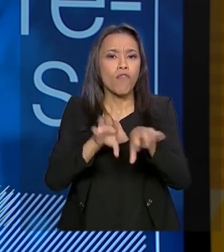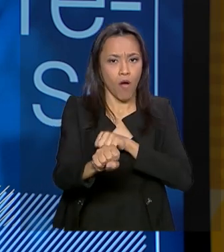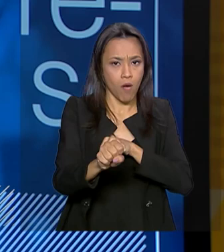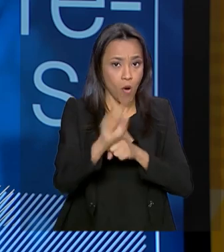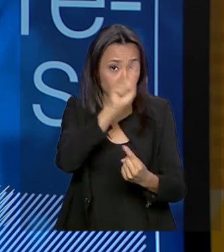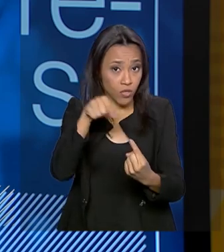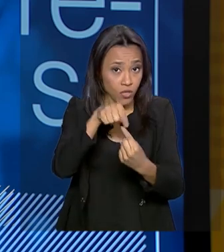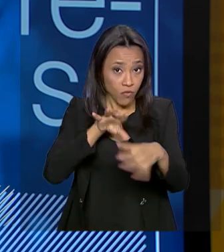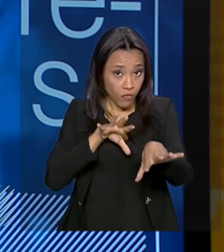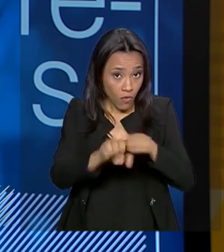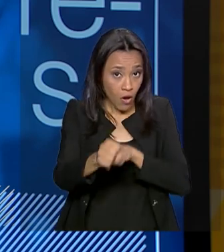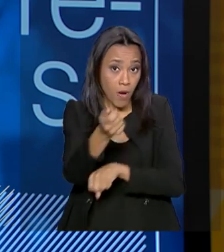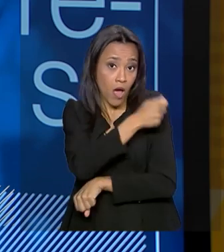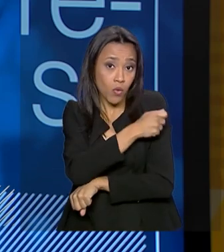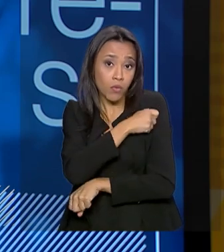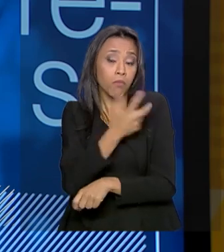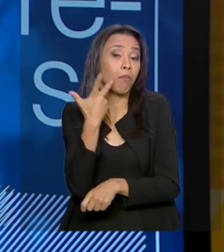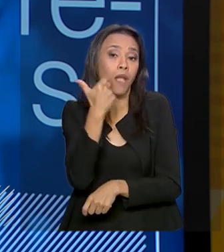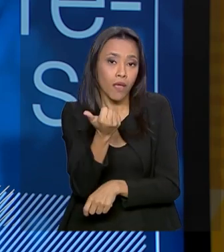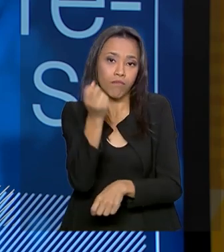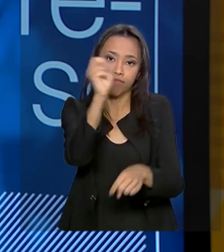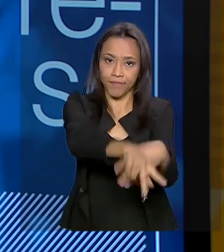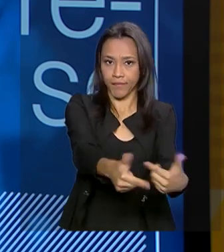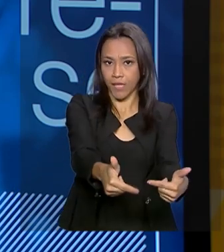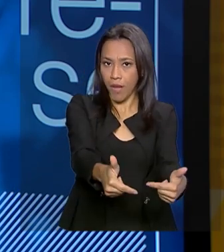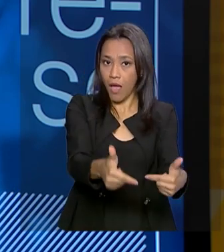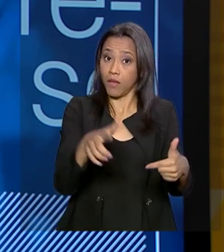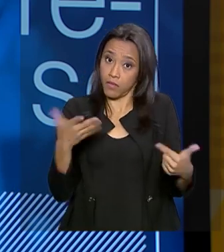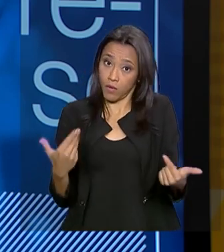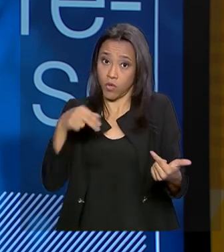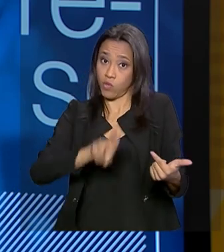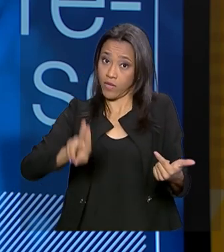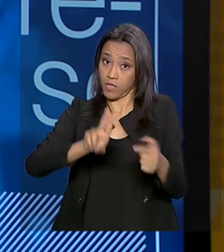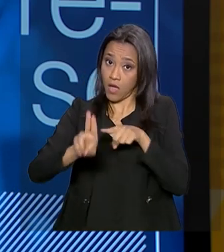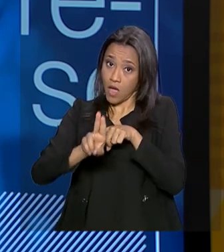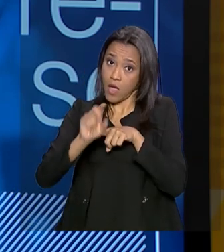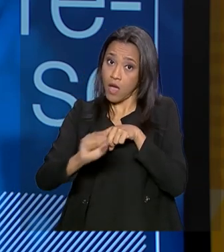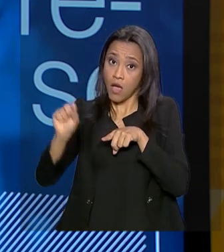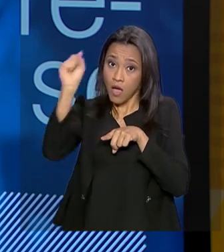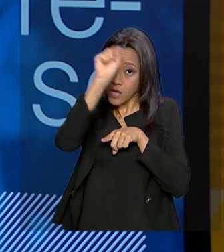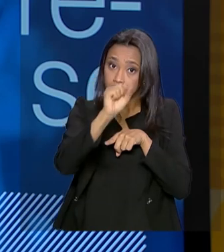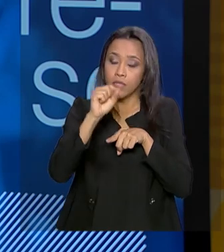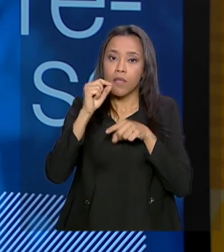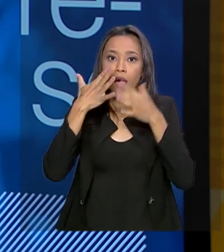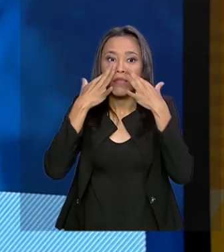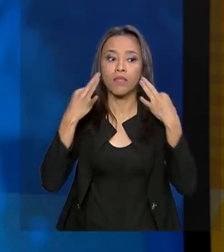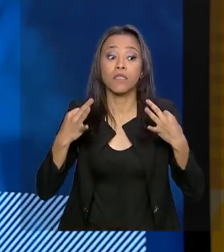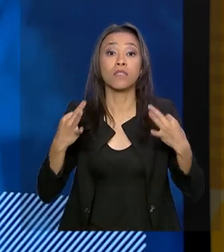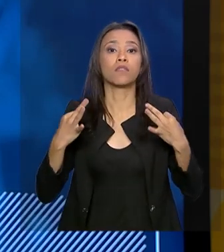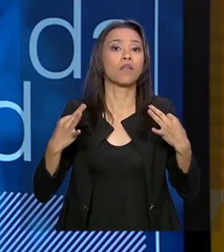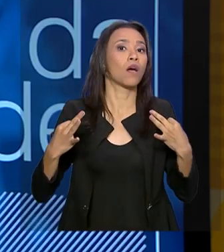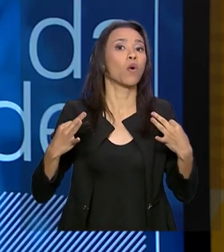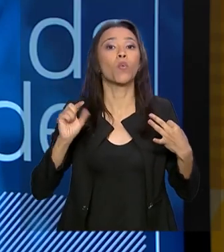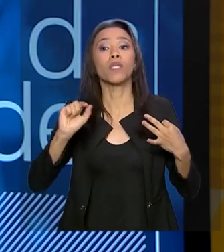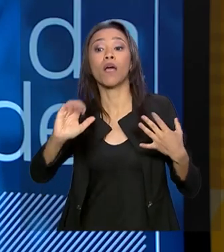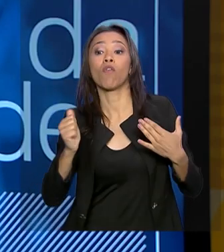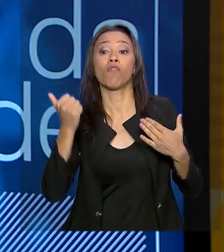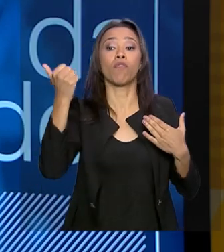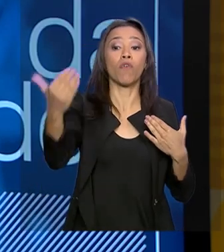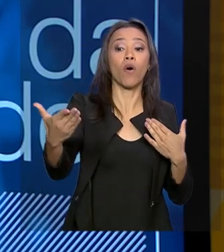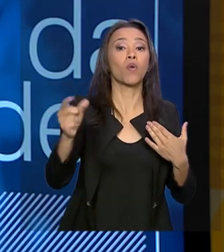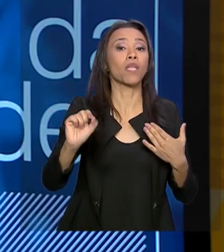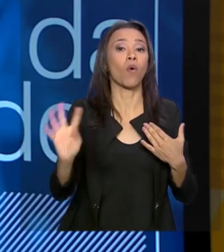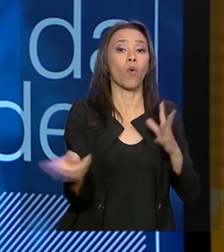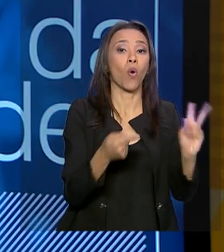para o mercado de trabalho. Então, ela tem que estar sempre atenta ao emprego, à indústria 4.0, toda a